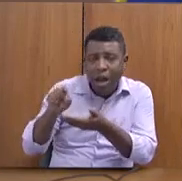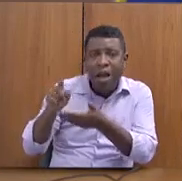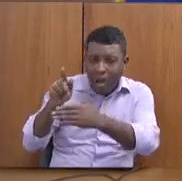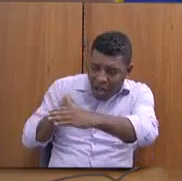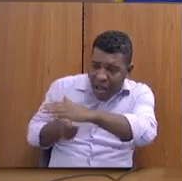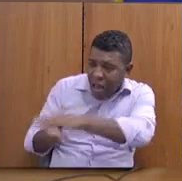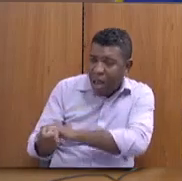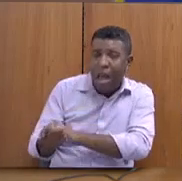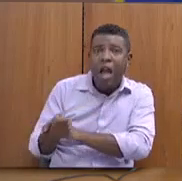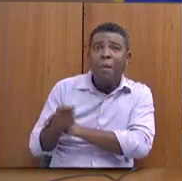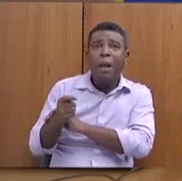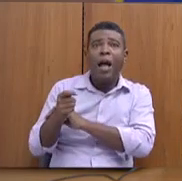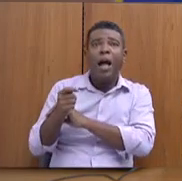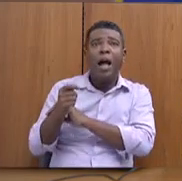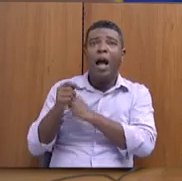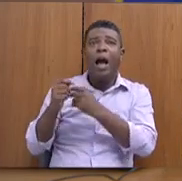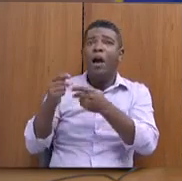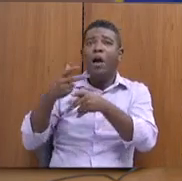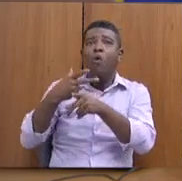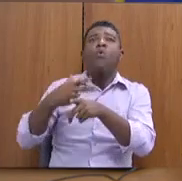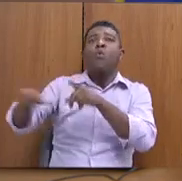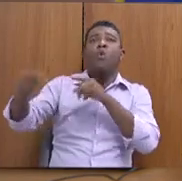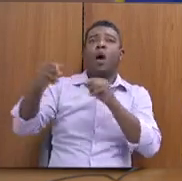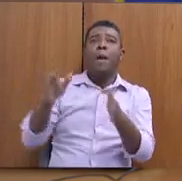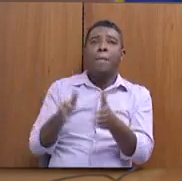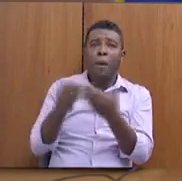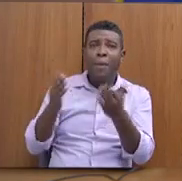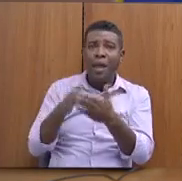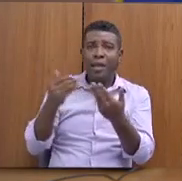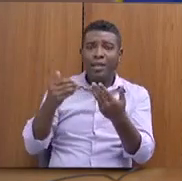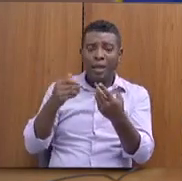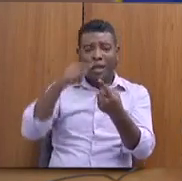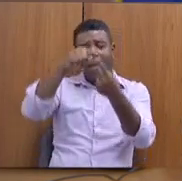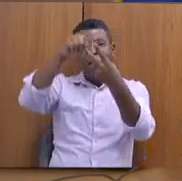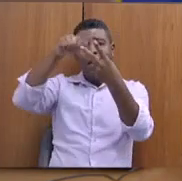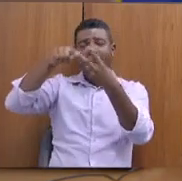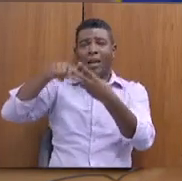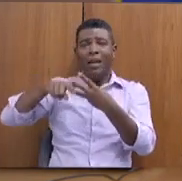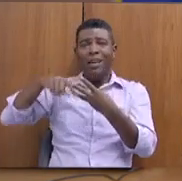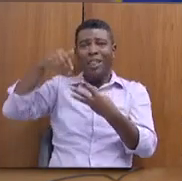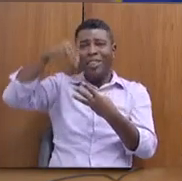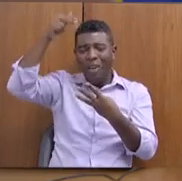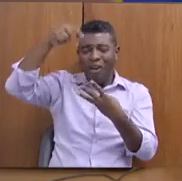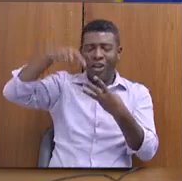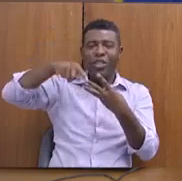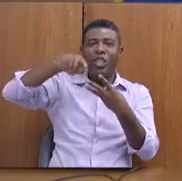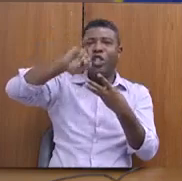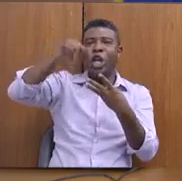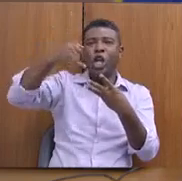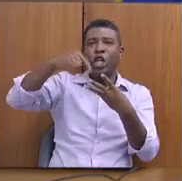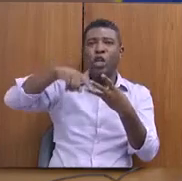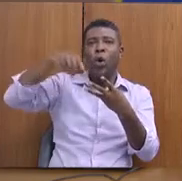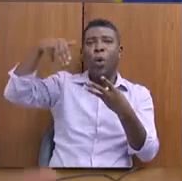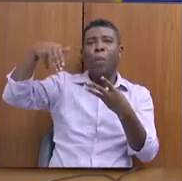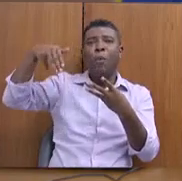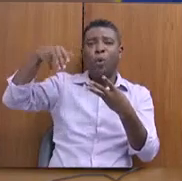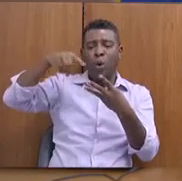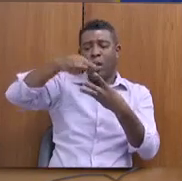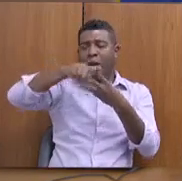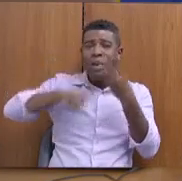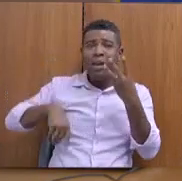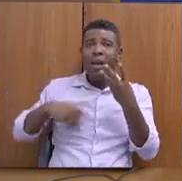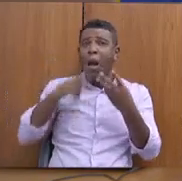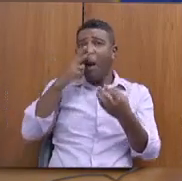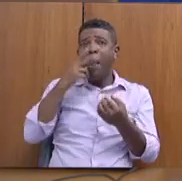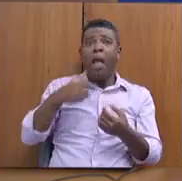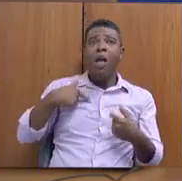à seca no norte de Minas, no Jequitião e no Mucuri. E parece que eu estou falando, gente, isso aqui há dias e é conversa para boi dormir